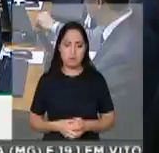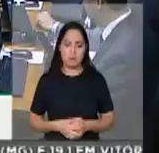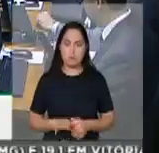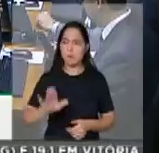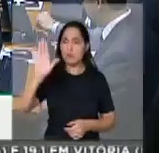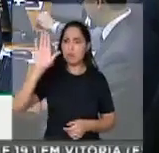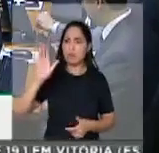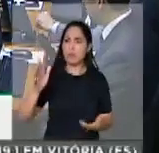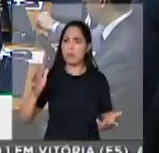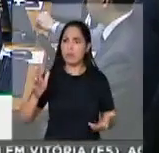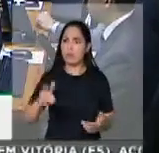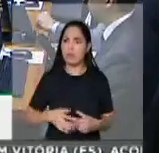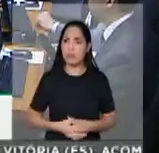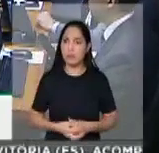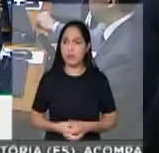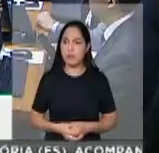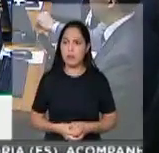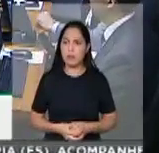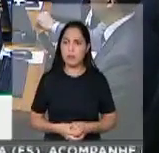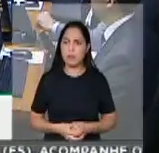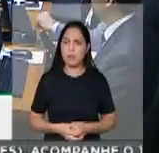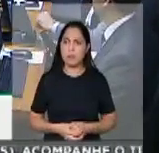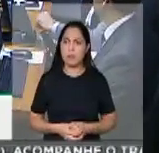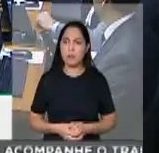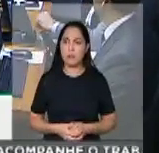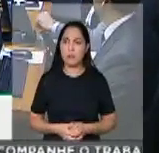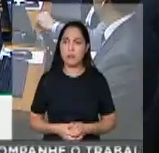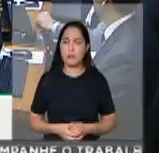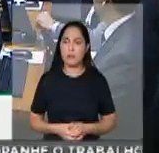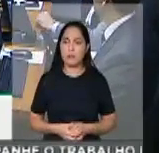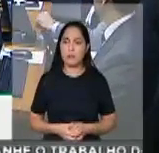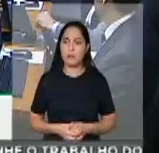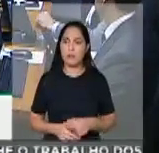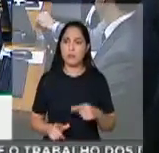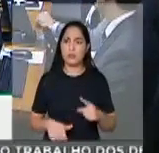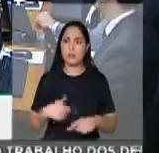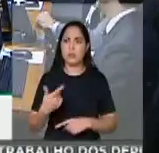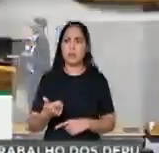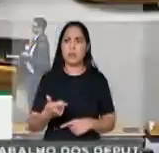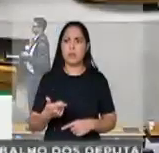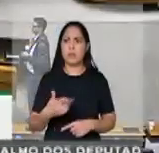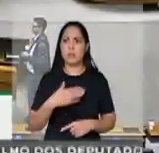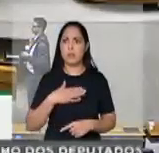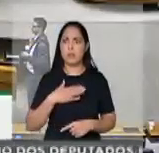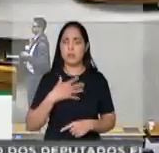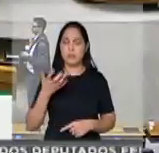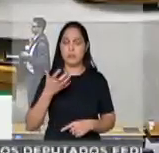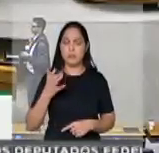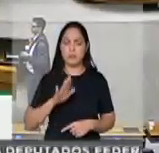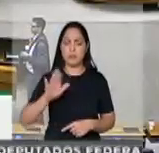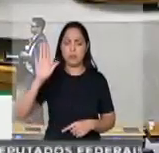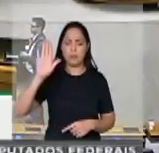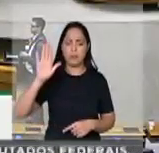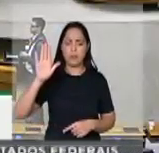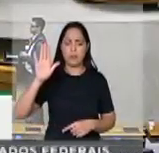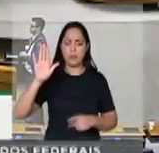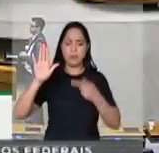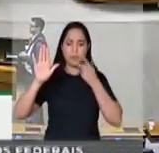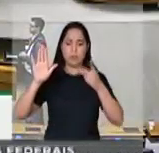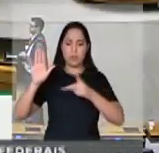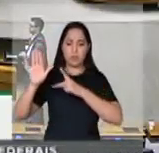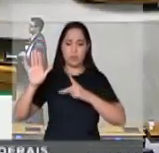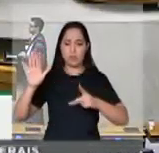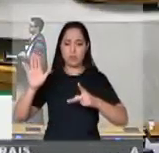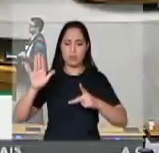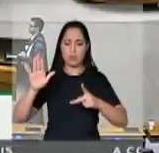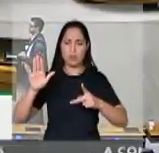Senhor Presidente, depois do Marcelo Freixo, gostaria de fazer uso da palavra aqui pela sua fala como presidente